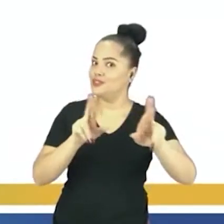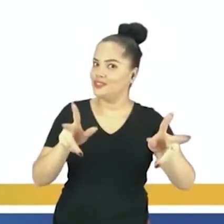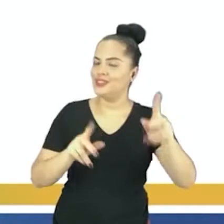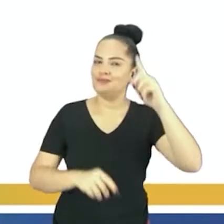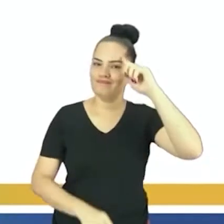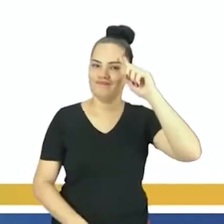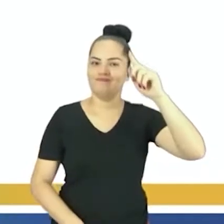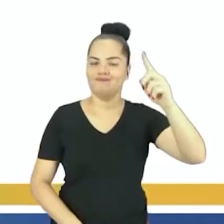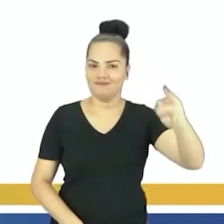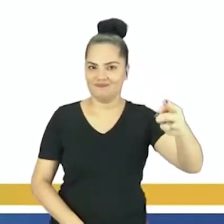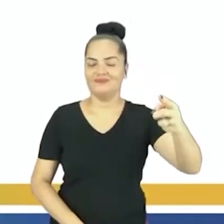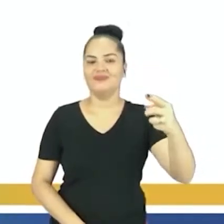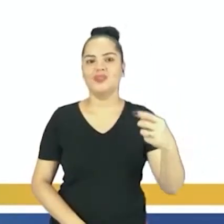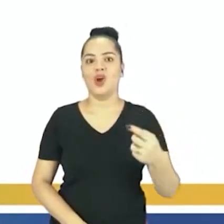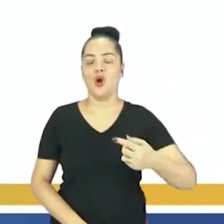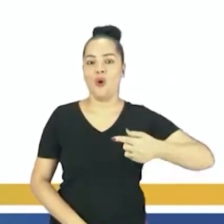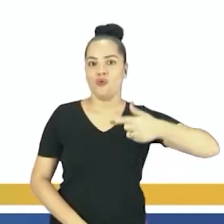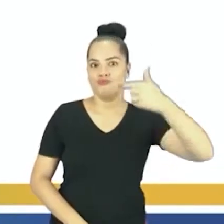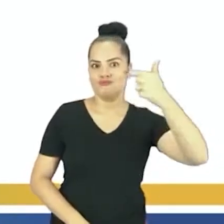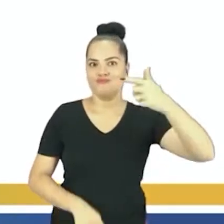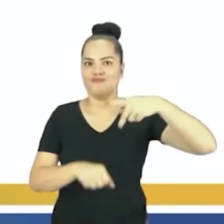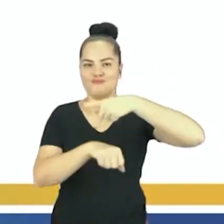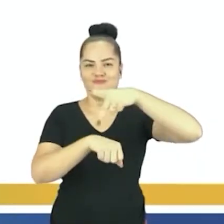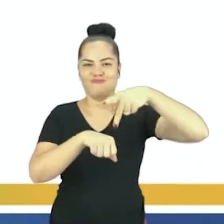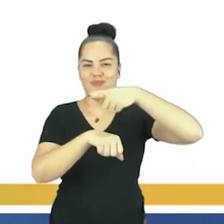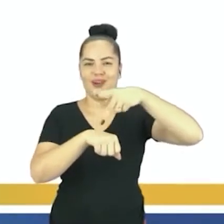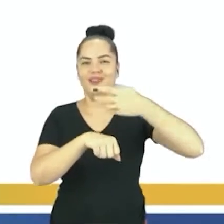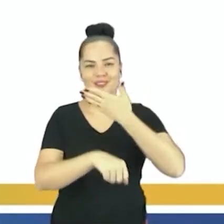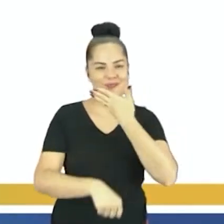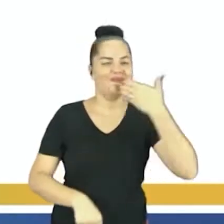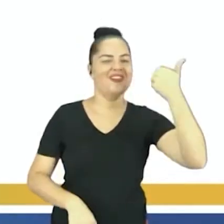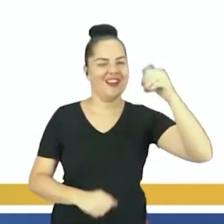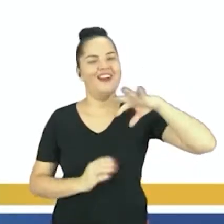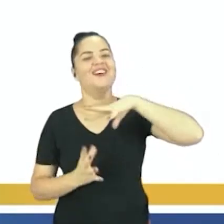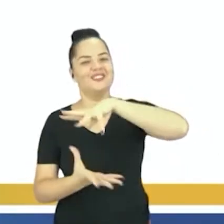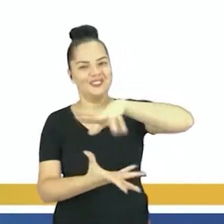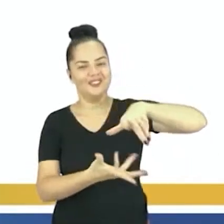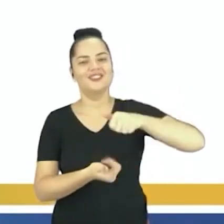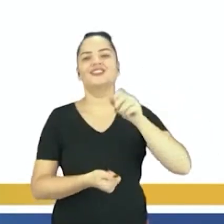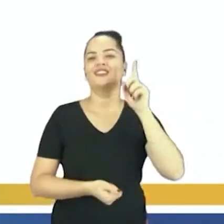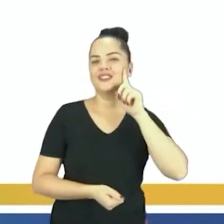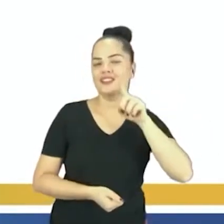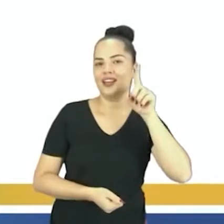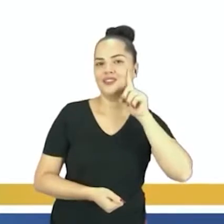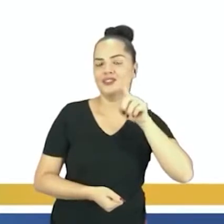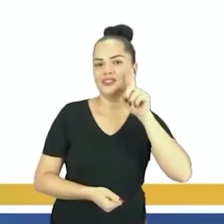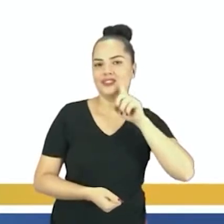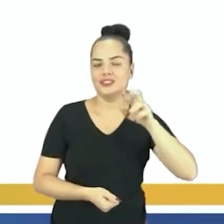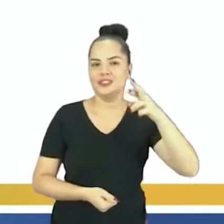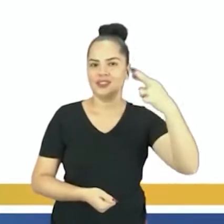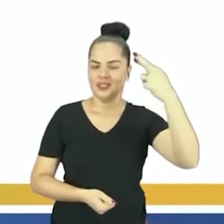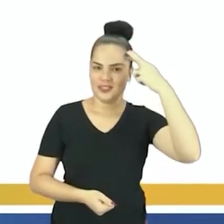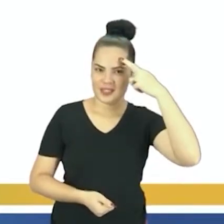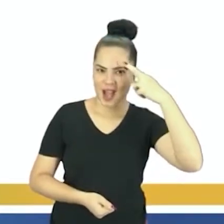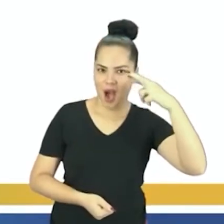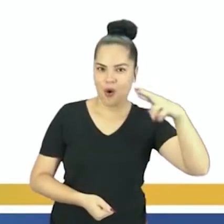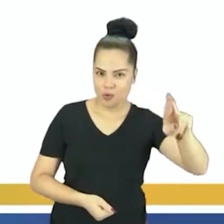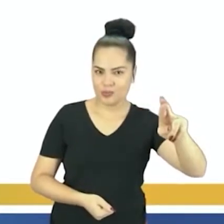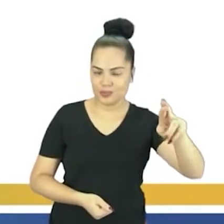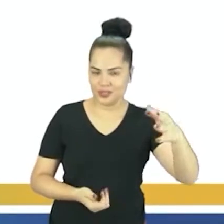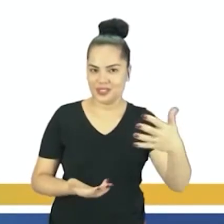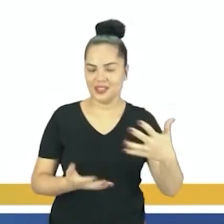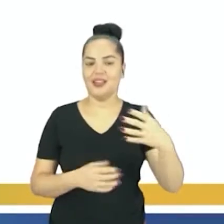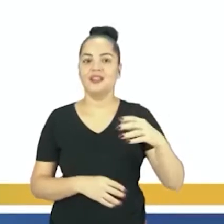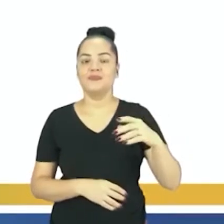por duas superpotências mundiais, os Estados Unidos e a União Soviética. Os Estados Unidos